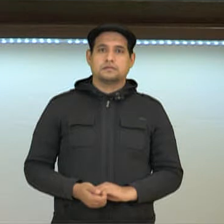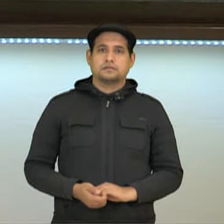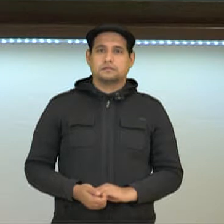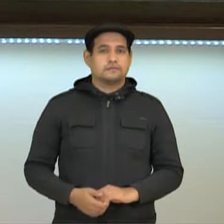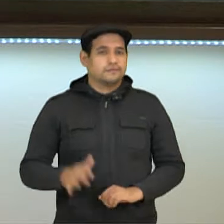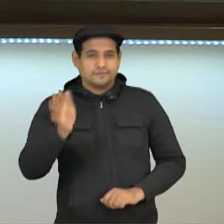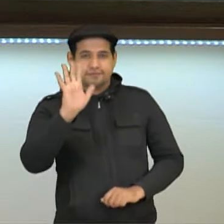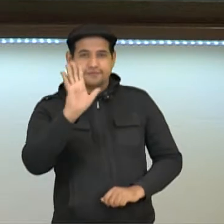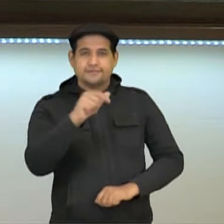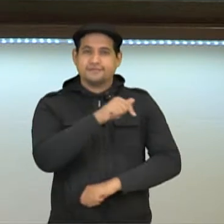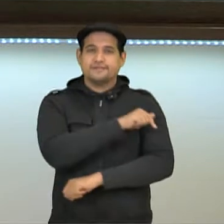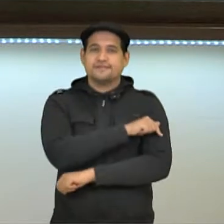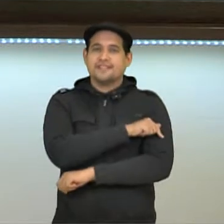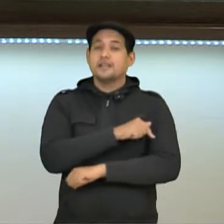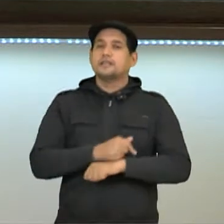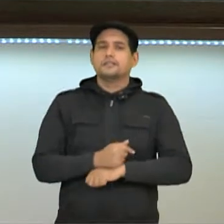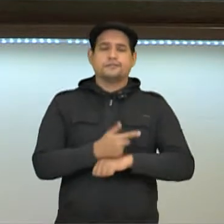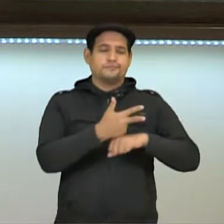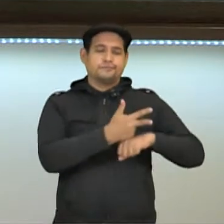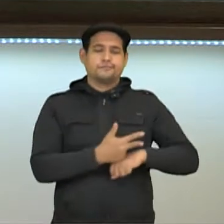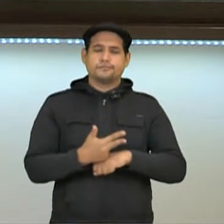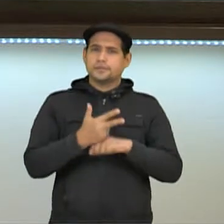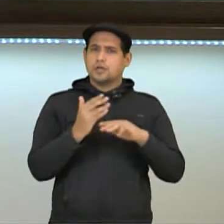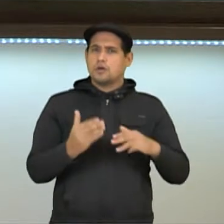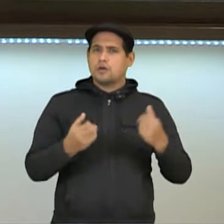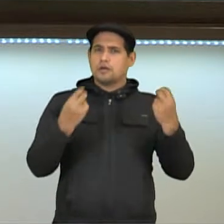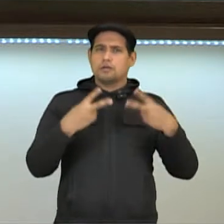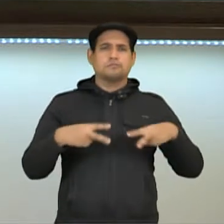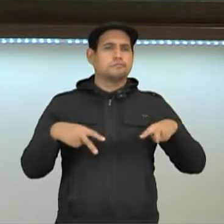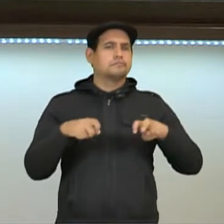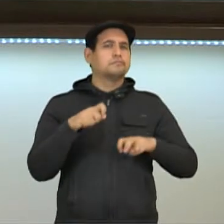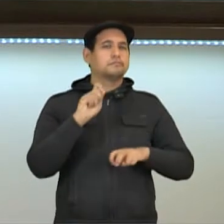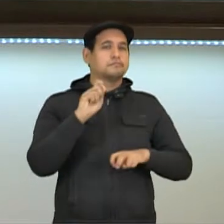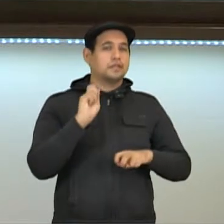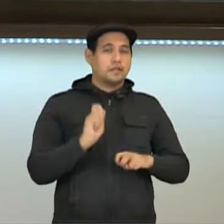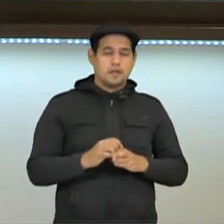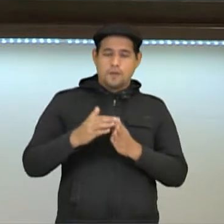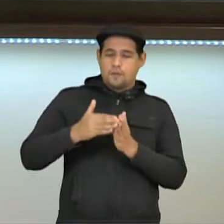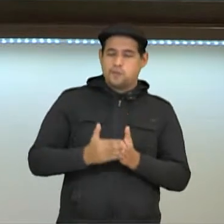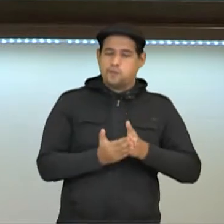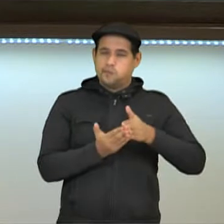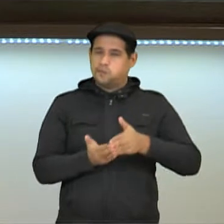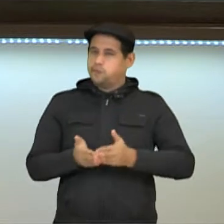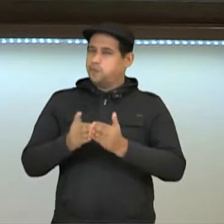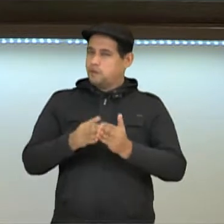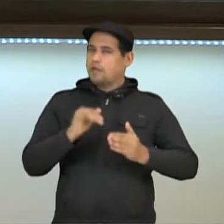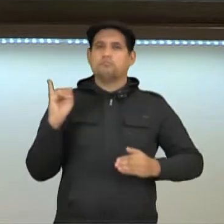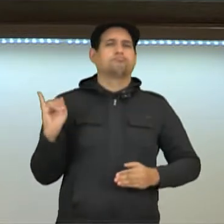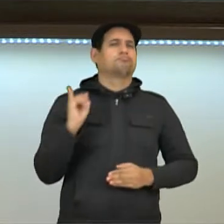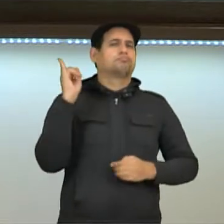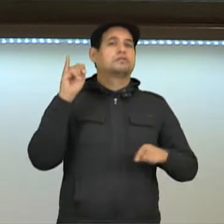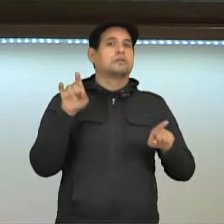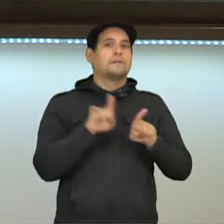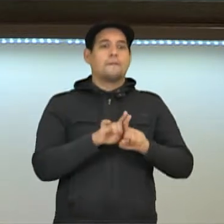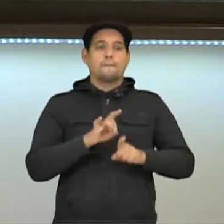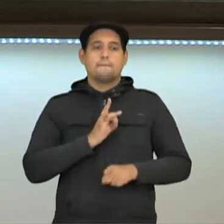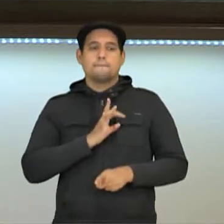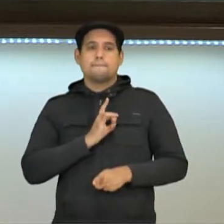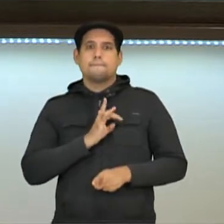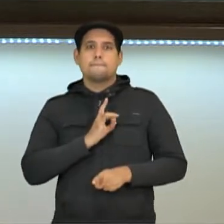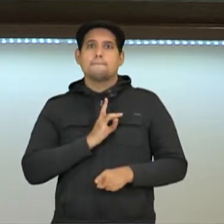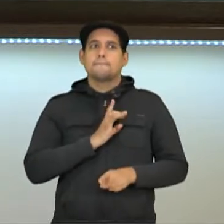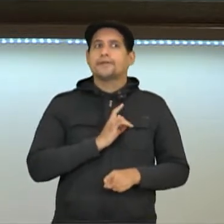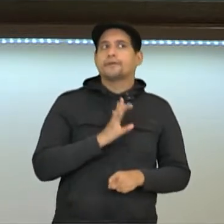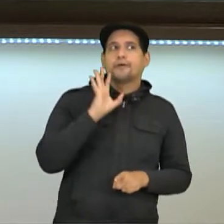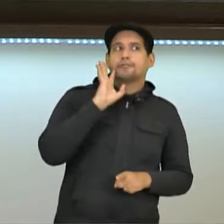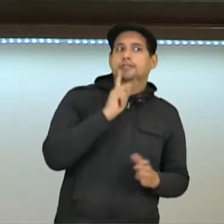Olá, sétimos anos! Nesse vídeo nós vamos falar sobre as grandes navegações, sobre os medos reais